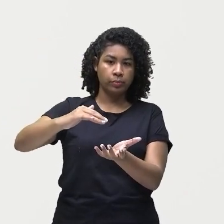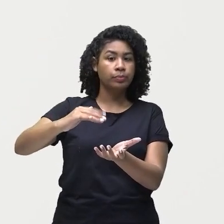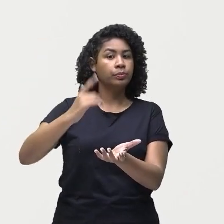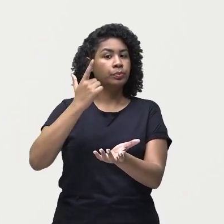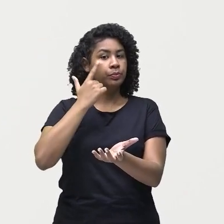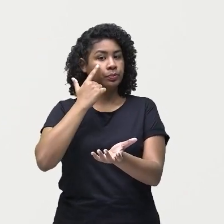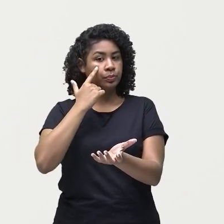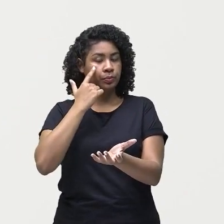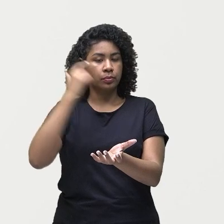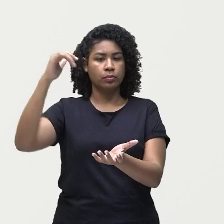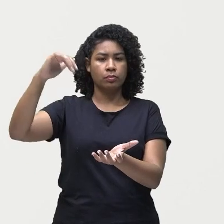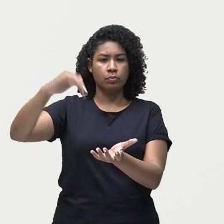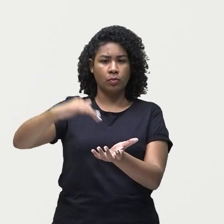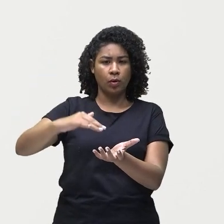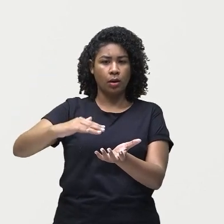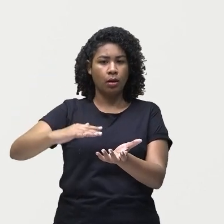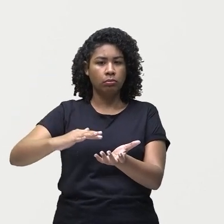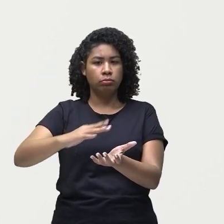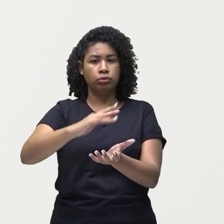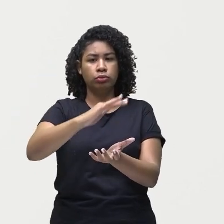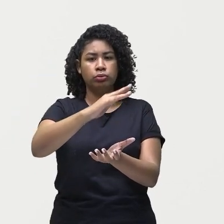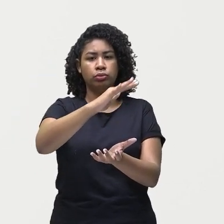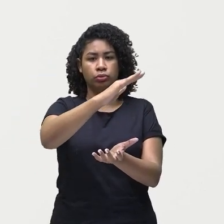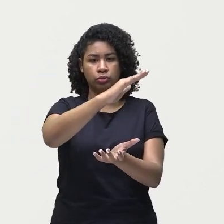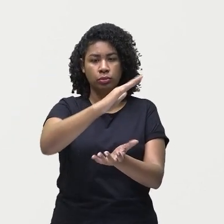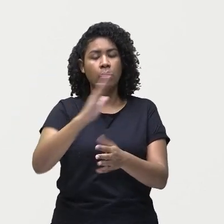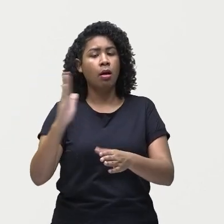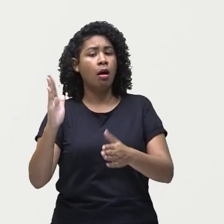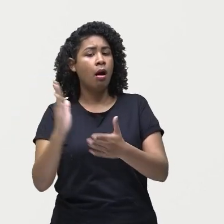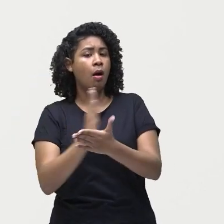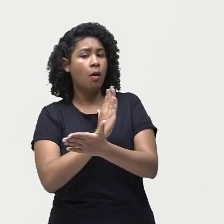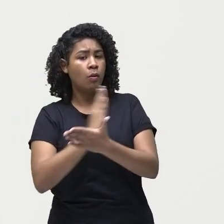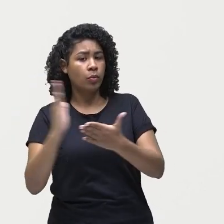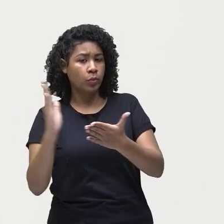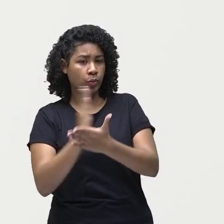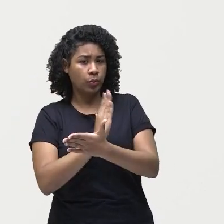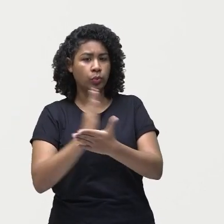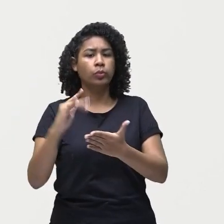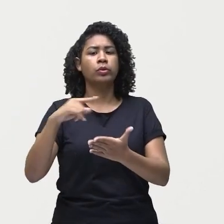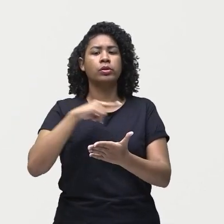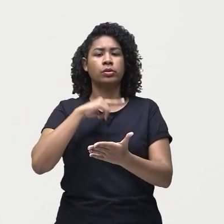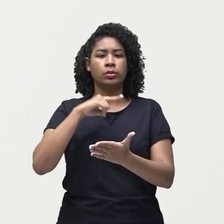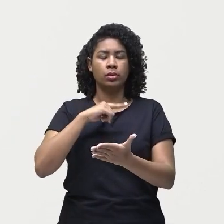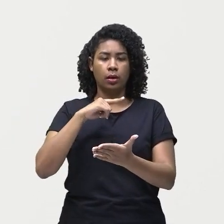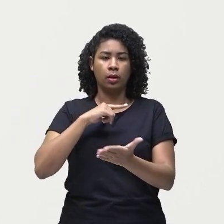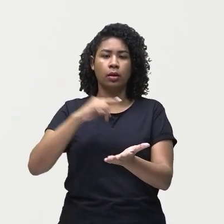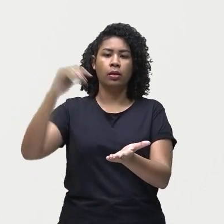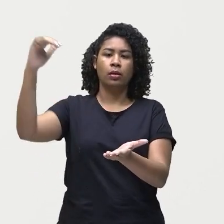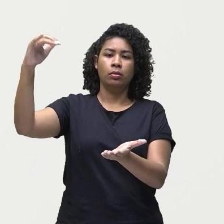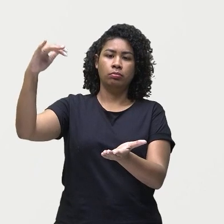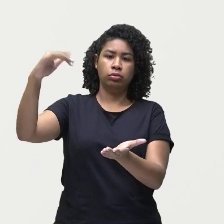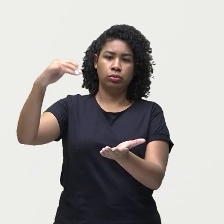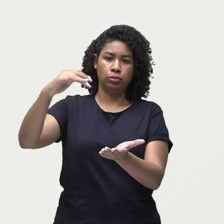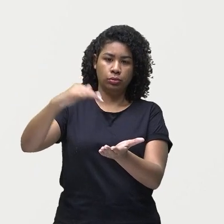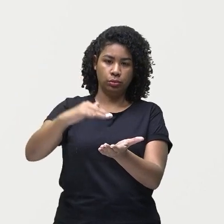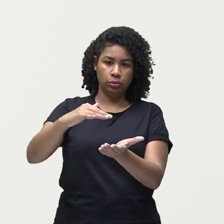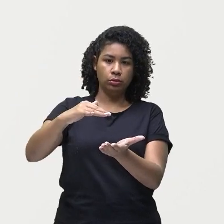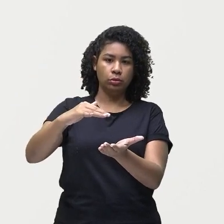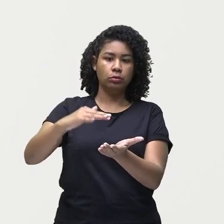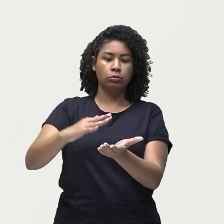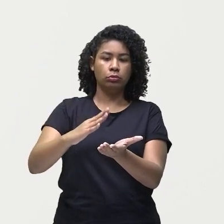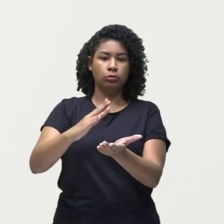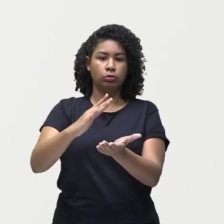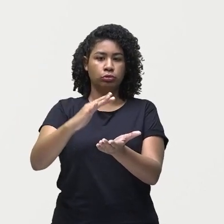raios solares, eles voltam, chegam na Terra, uma parte é absorvida